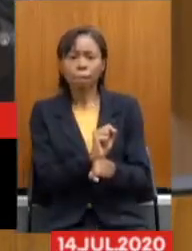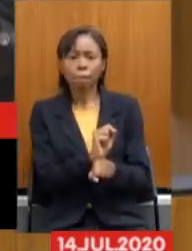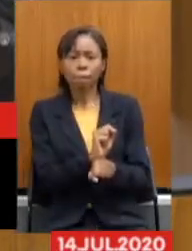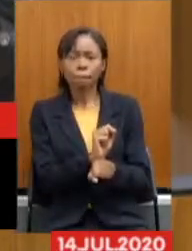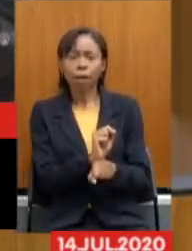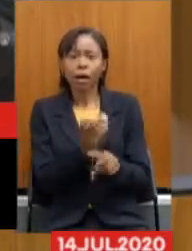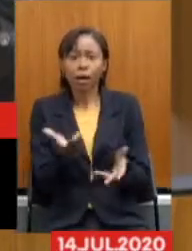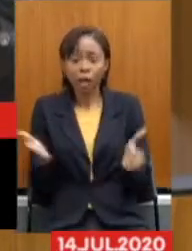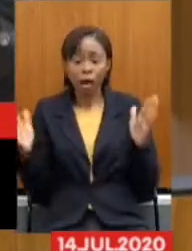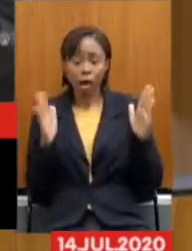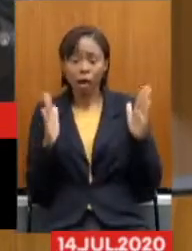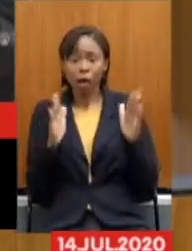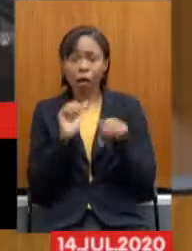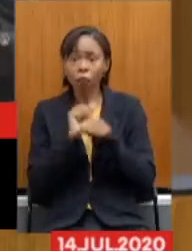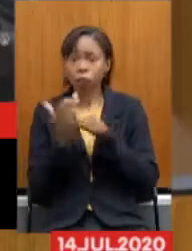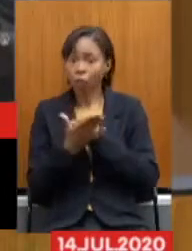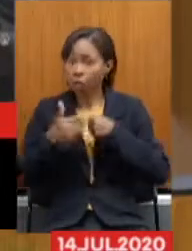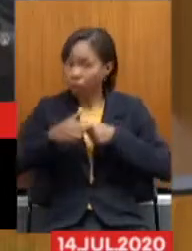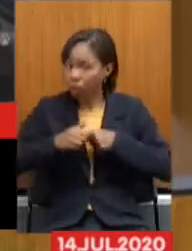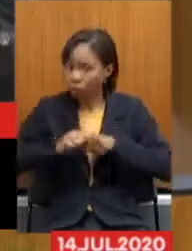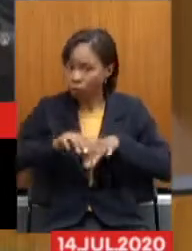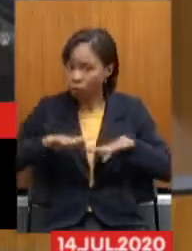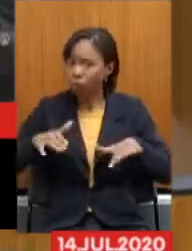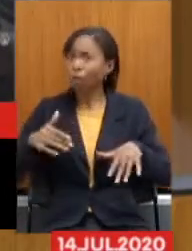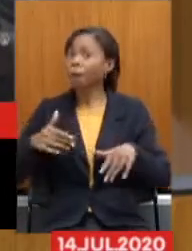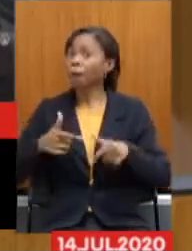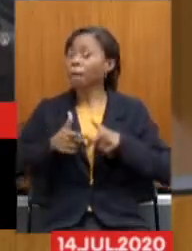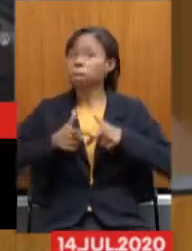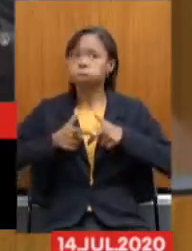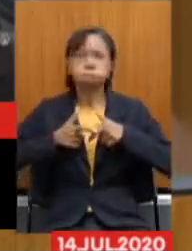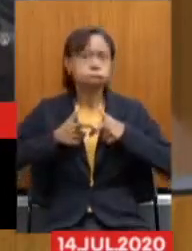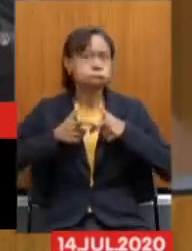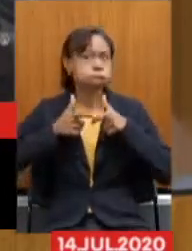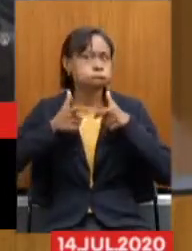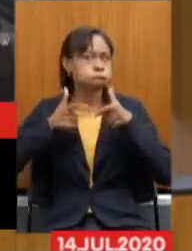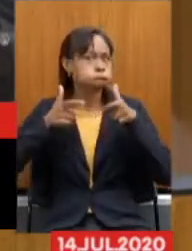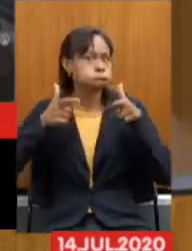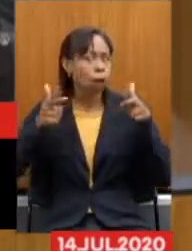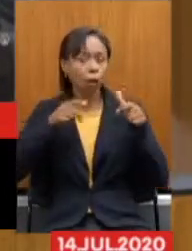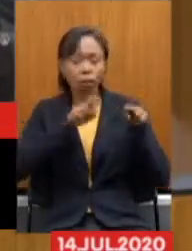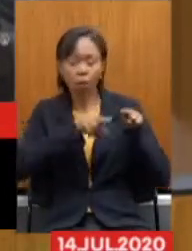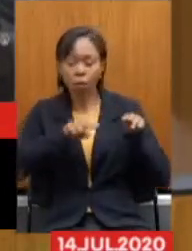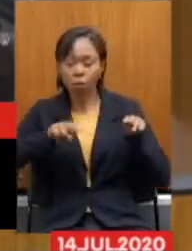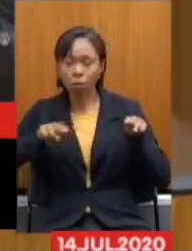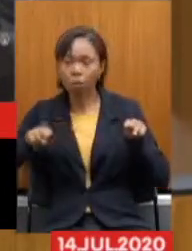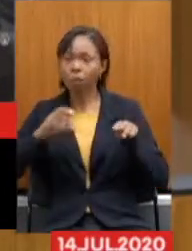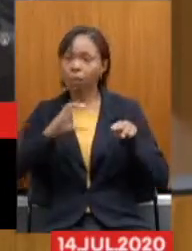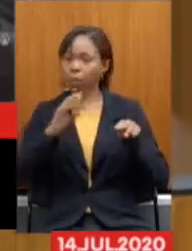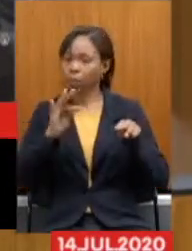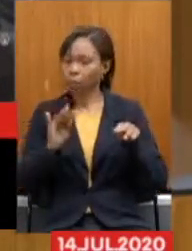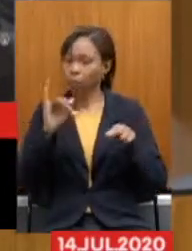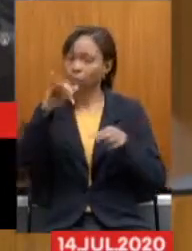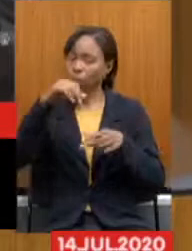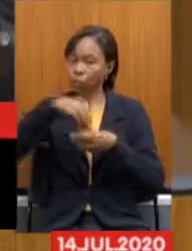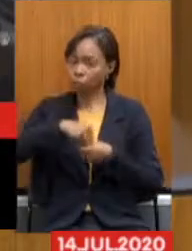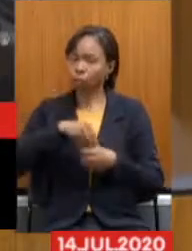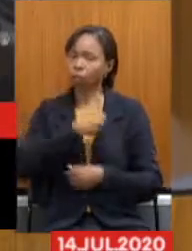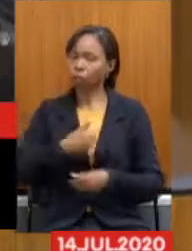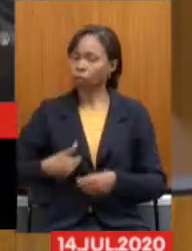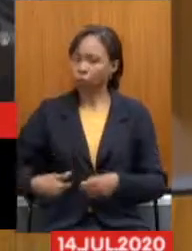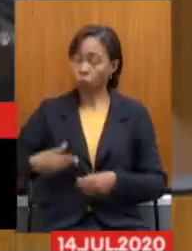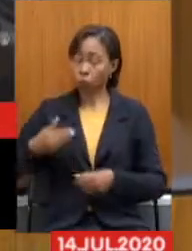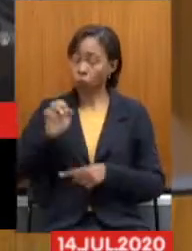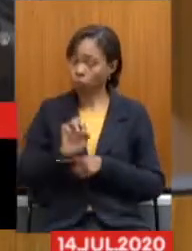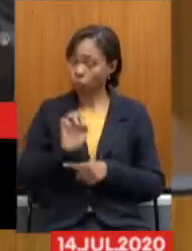tempos de pandemia O que aumentaria Significativamente O número real De leitos De CTI No estado Um aumento Seria De